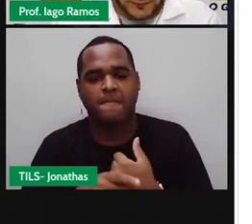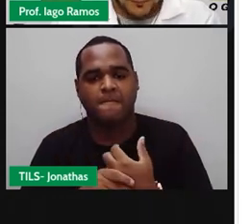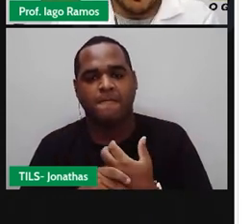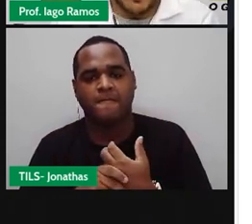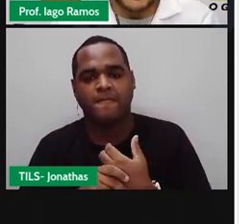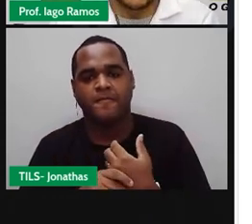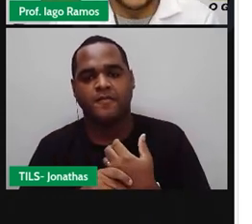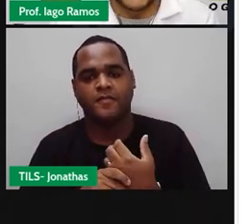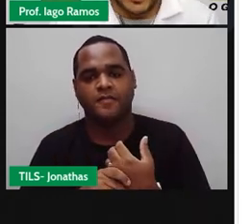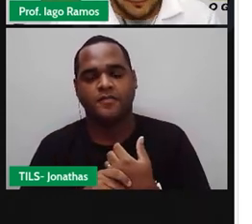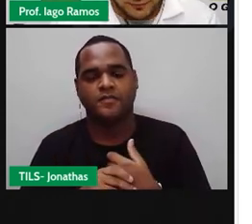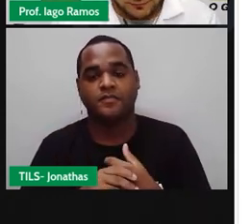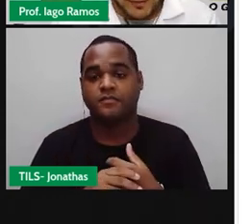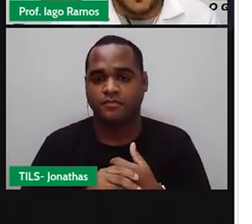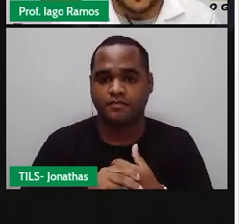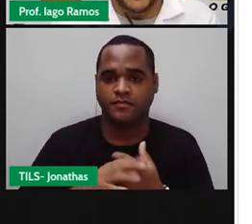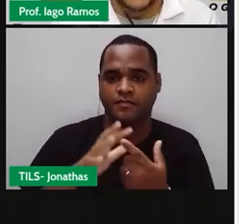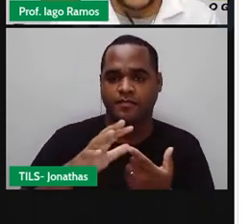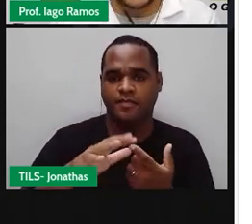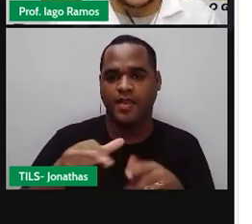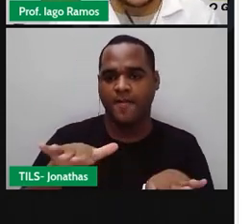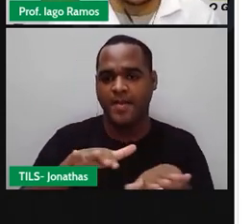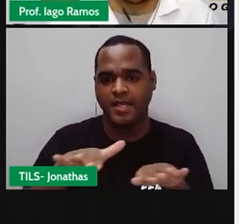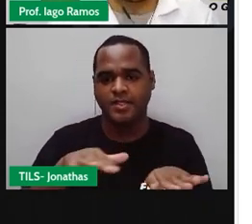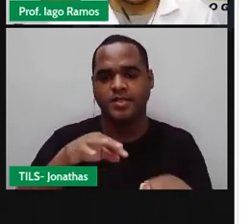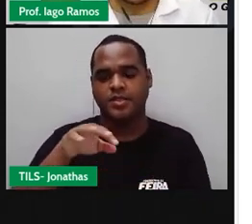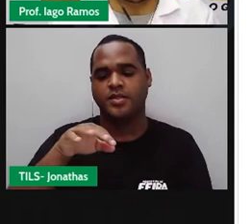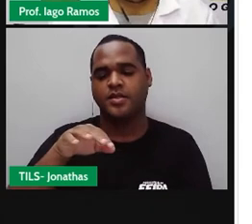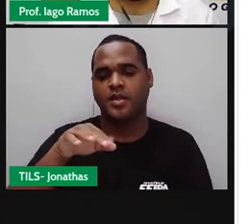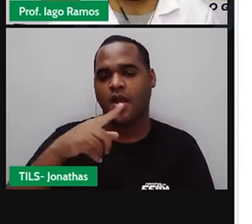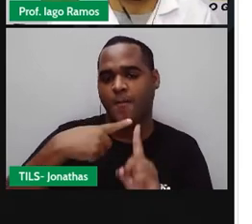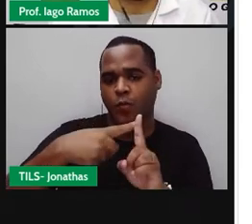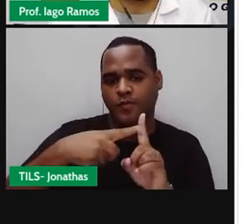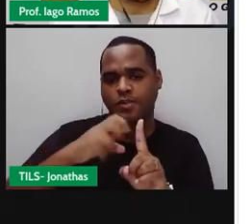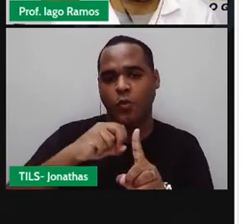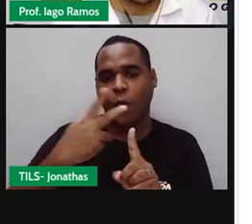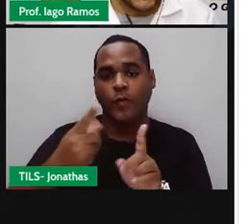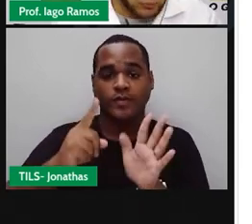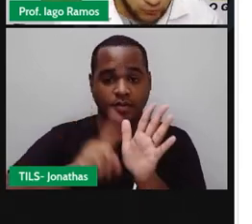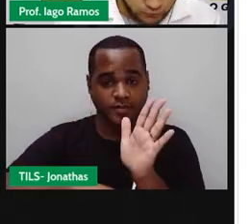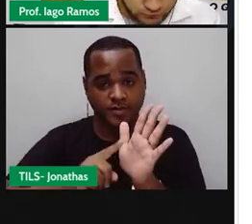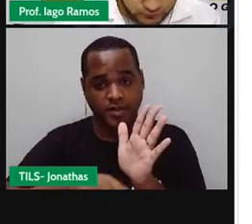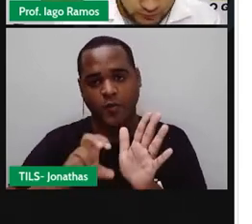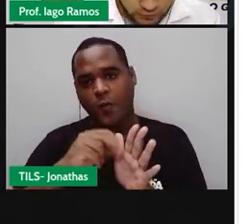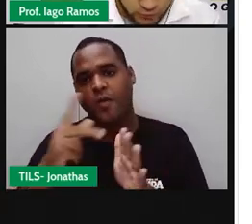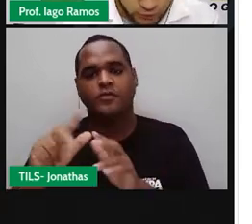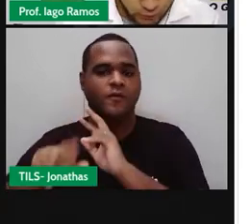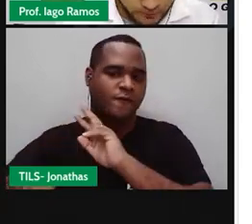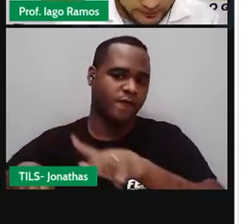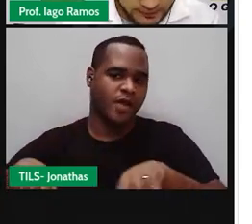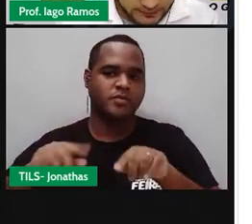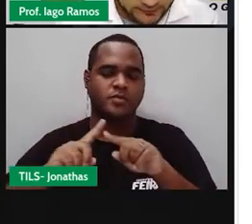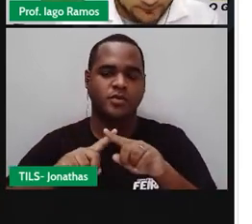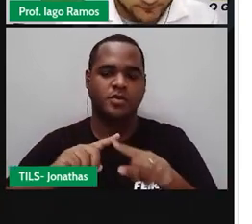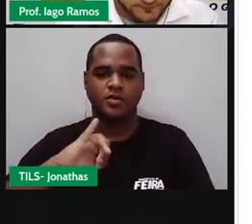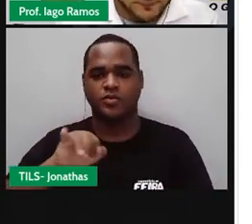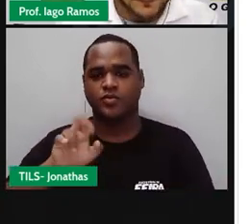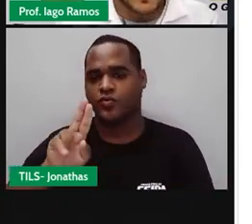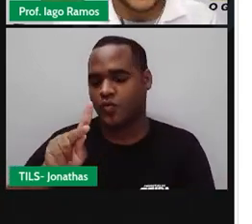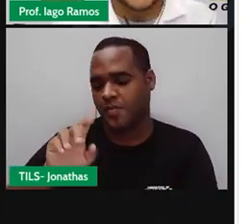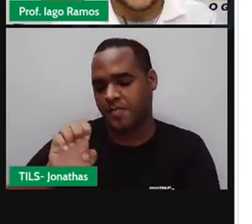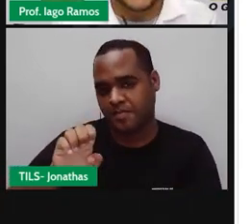média positiva, né? Os negativos são todos os outros. Júpiter,